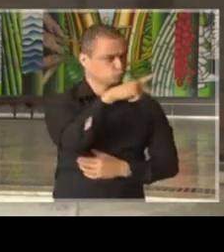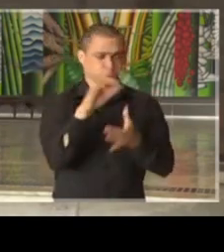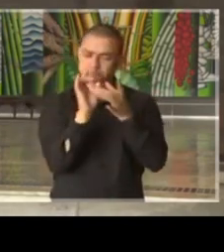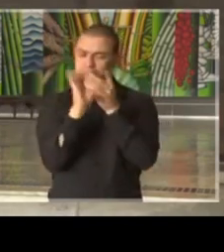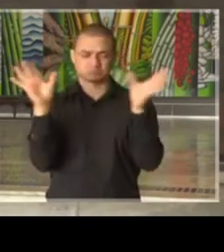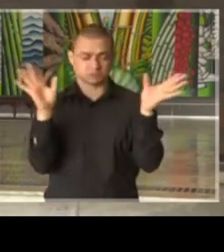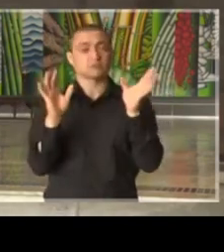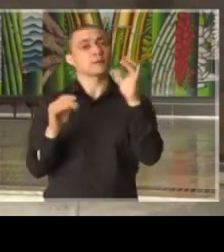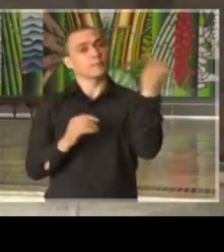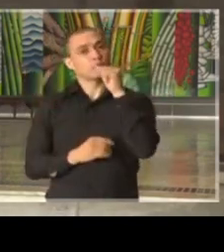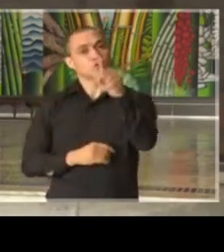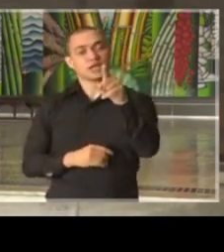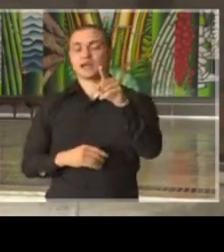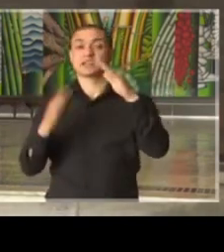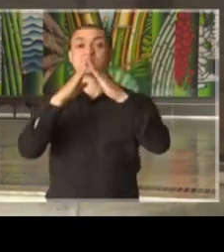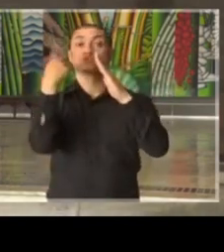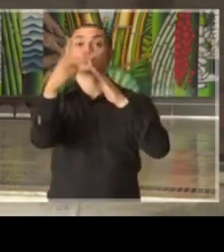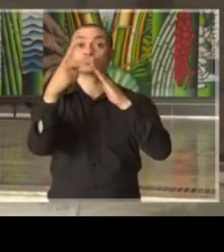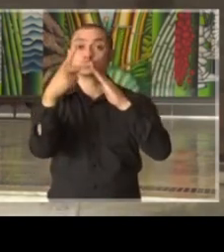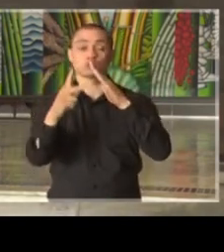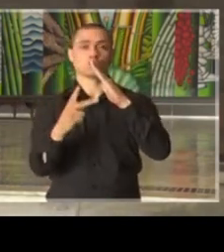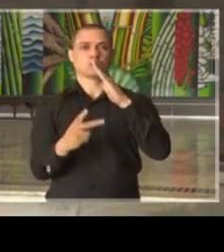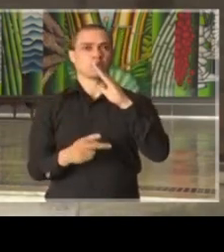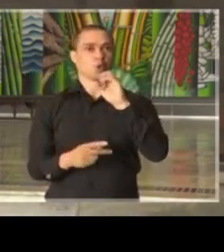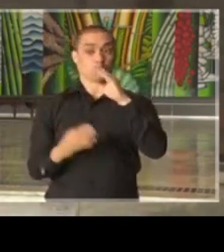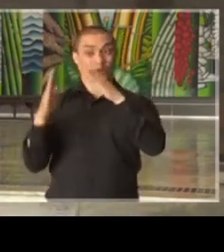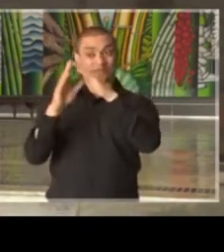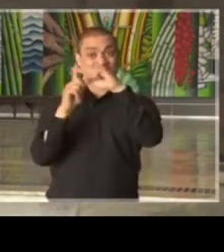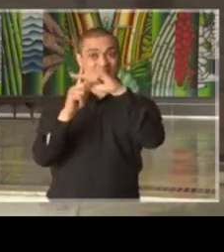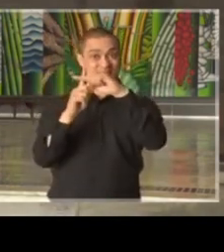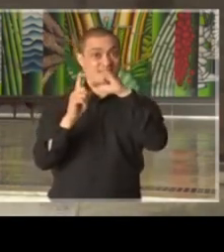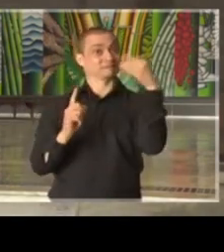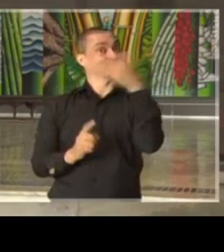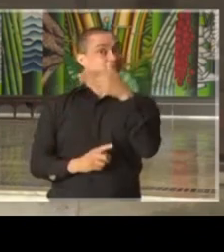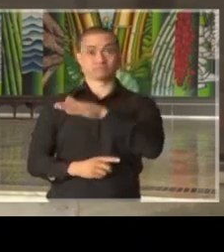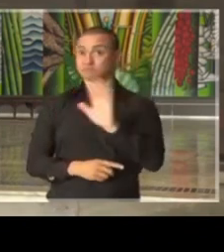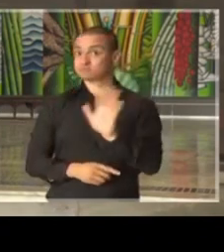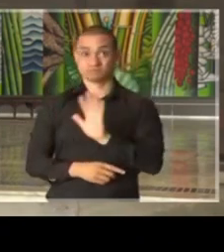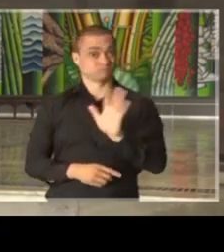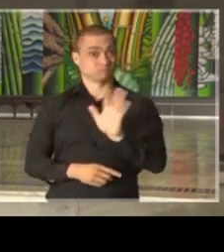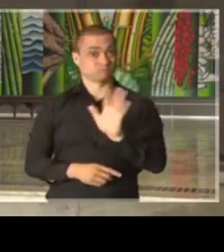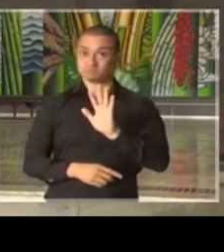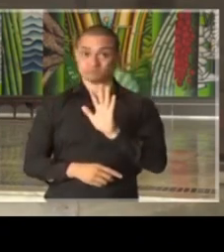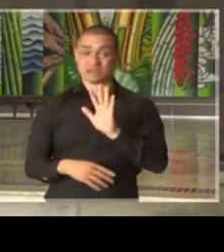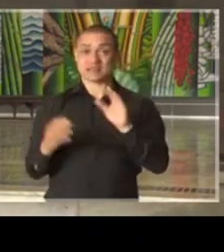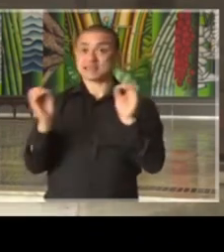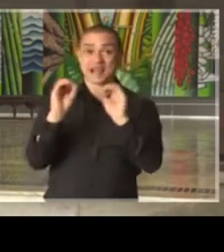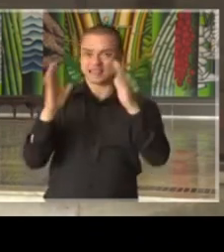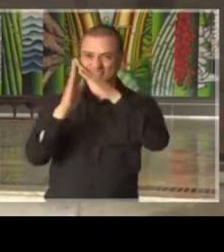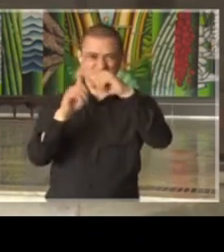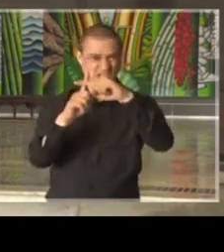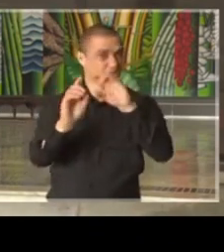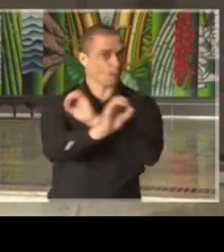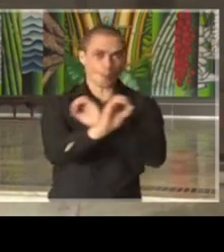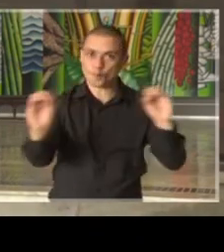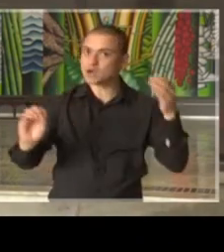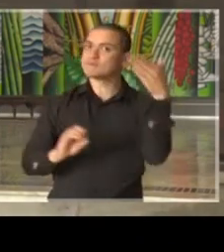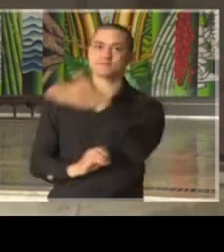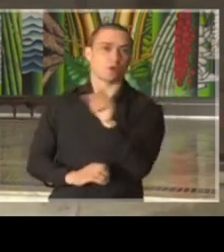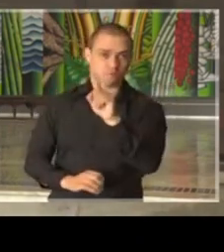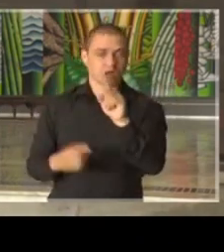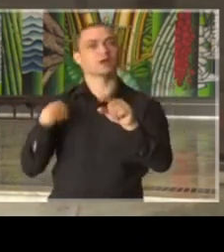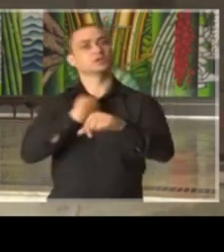importante que você, da sua casa, não frequente templos, não vá a nenhum tipo de igreja nem templo. Essa é uma